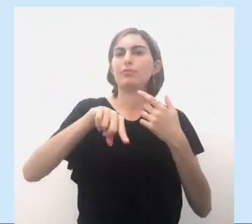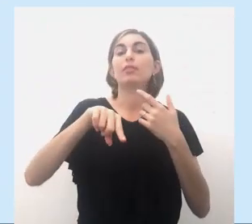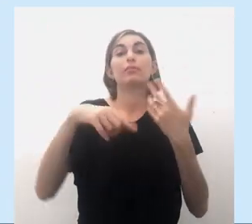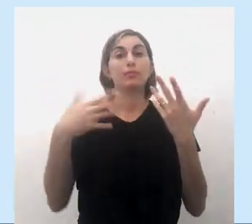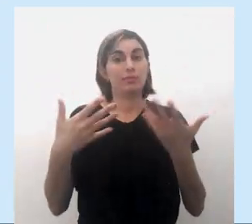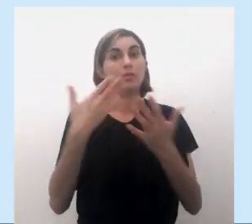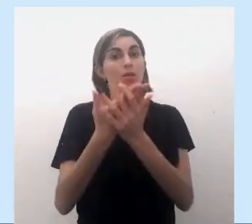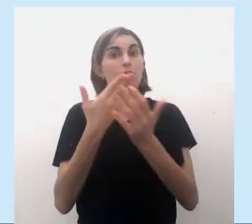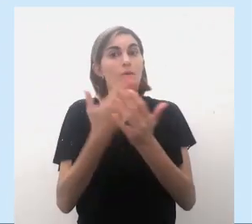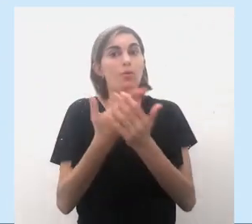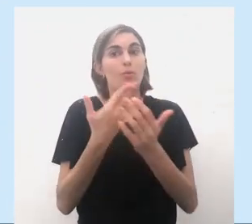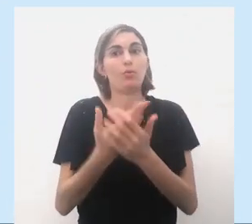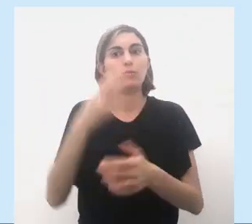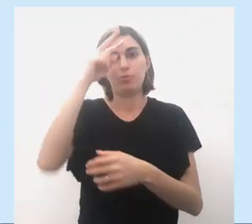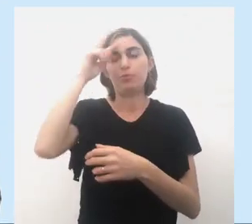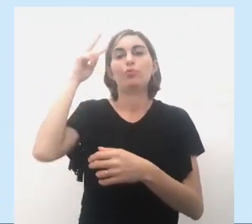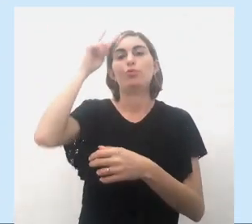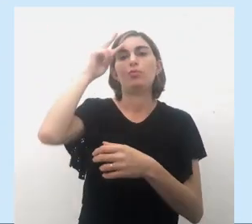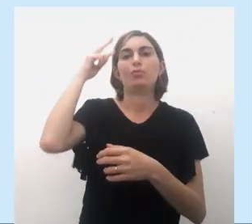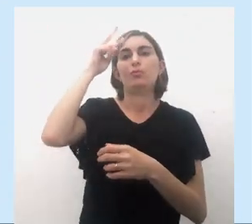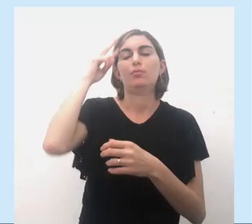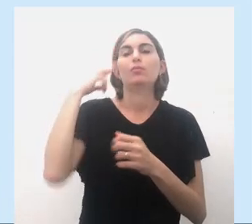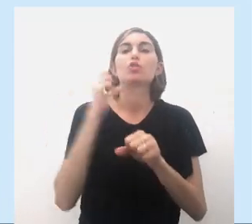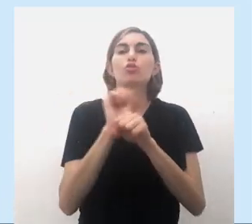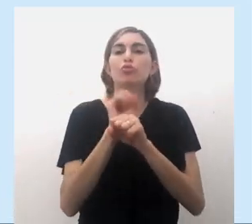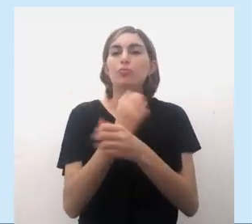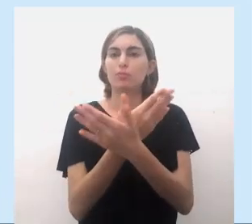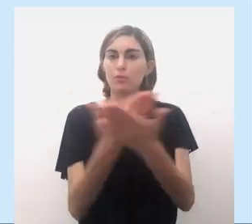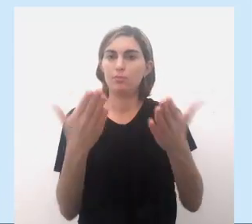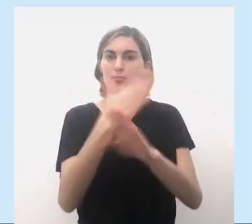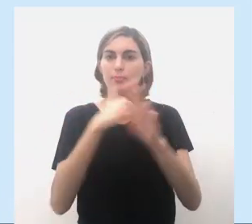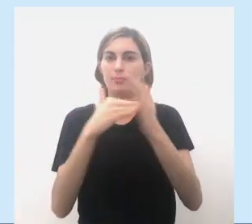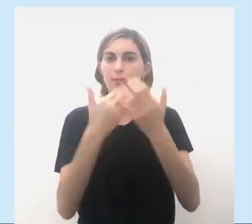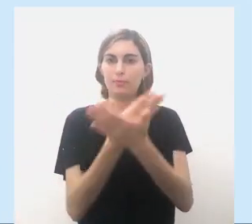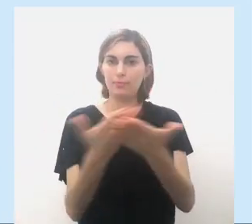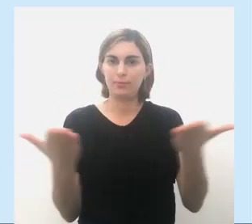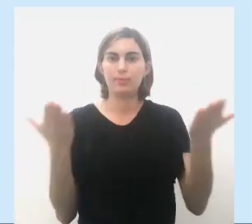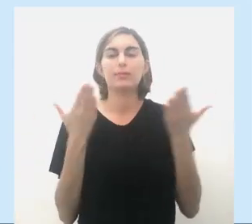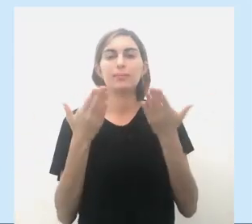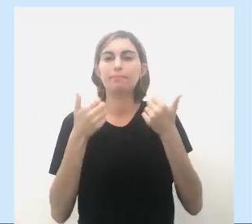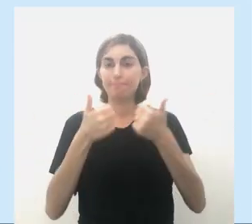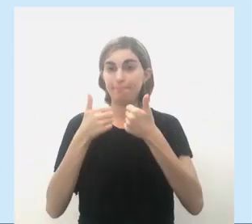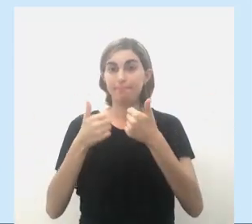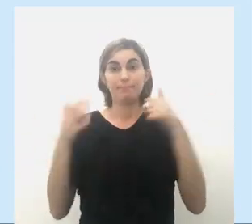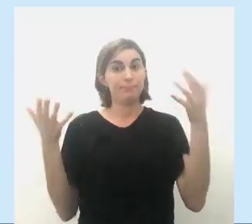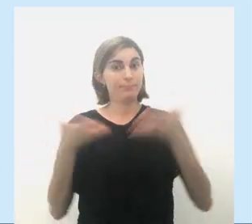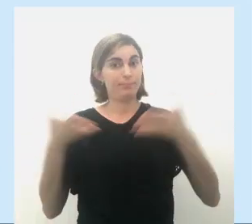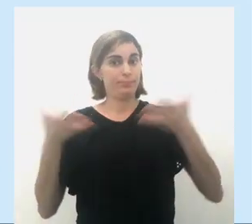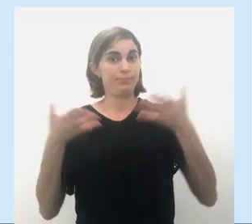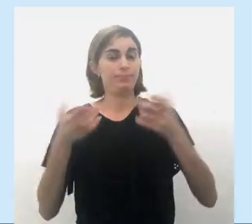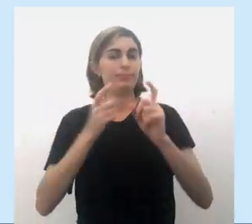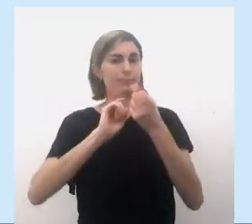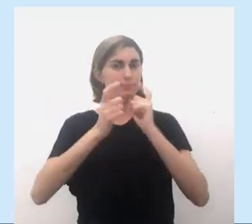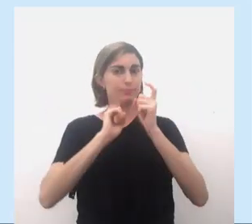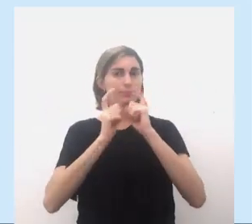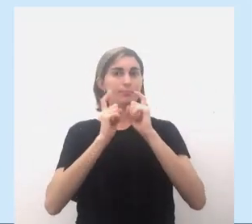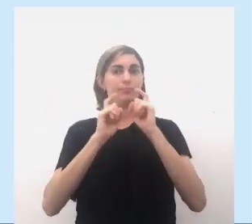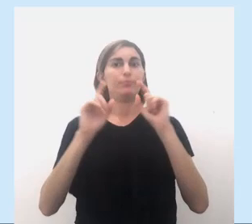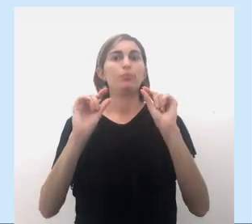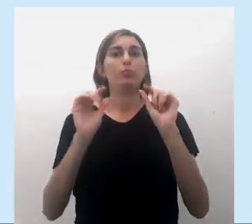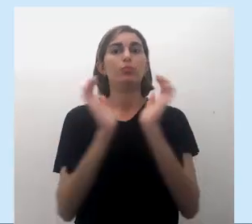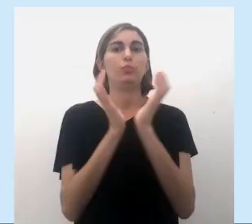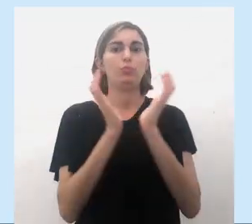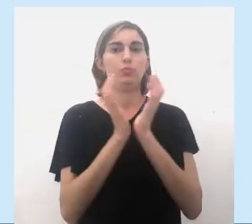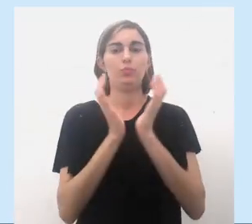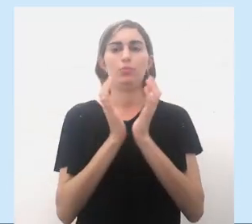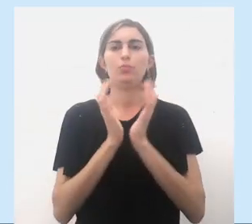bem-vindas à nossa aula de história. Espero que esteja tudo bem com vocês. Hoje nós vamos discutir um pouco